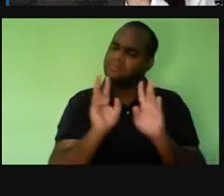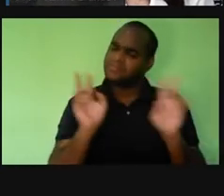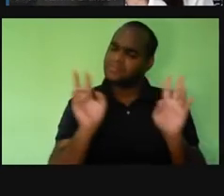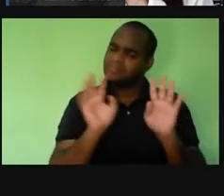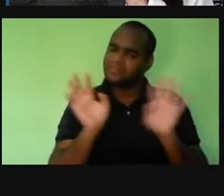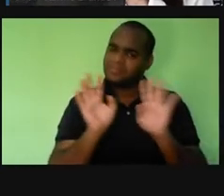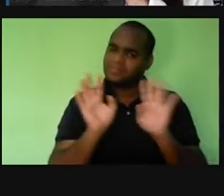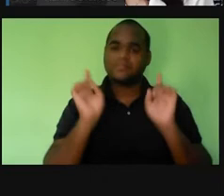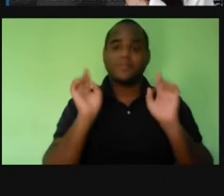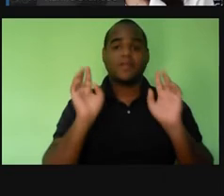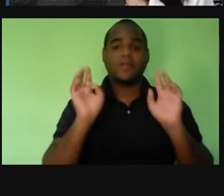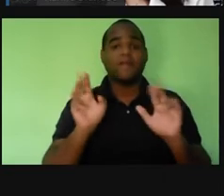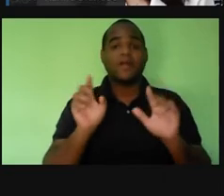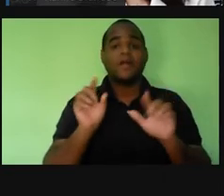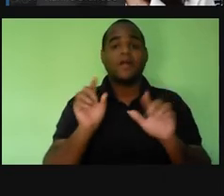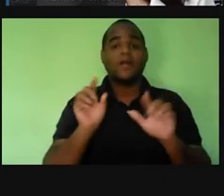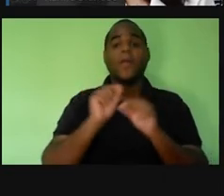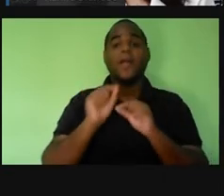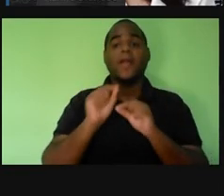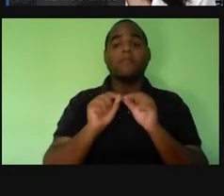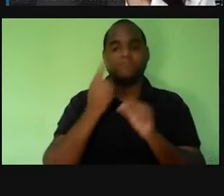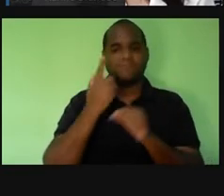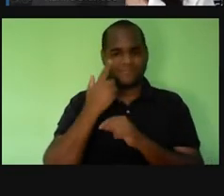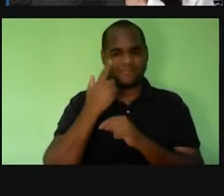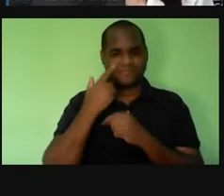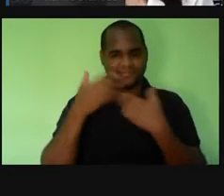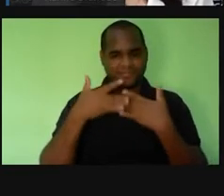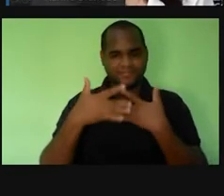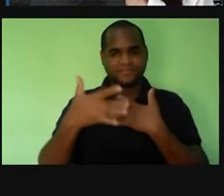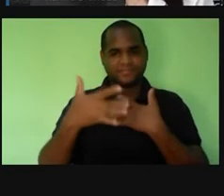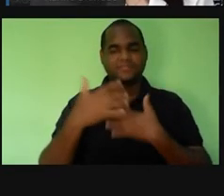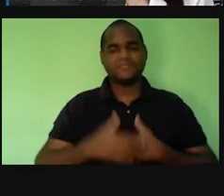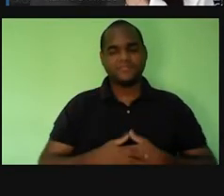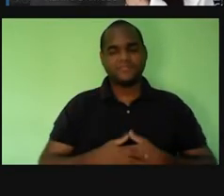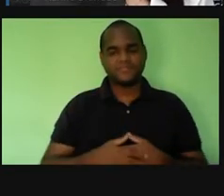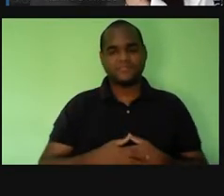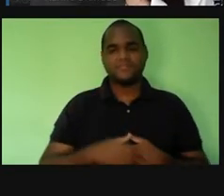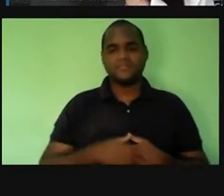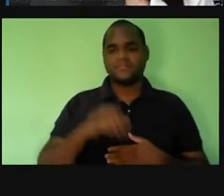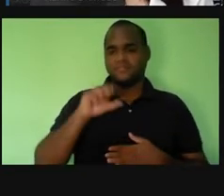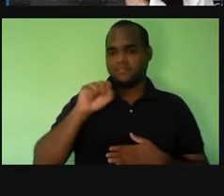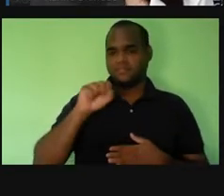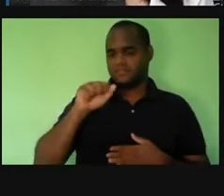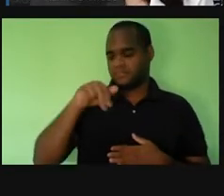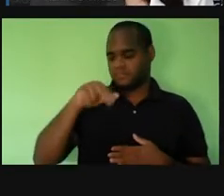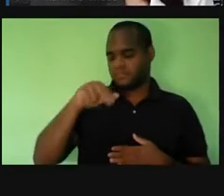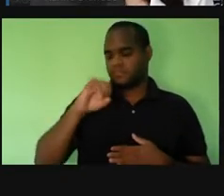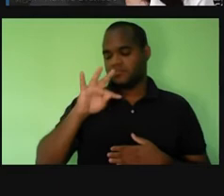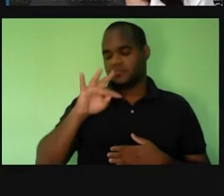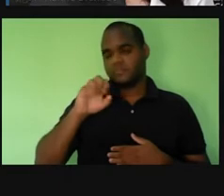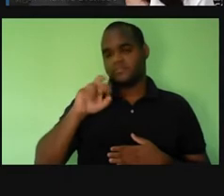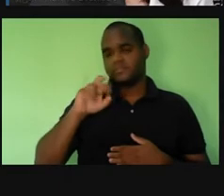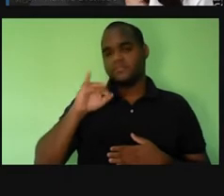entender um pouquinho quem são eles e o que eles fazem? Então, um sanitarista é um profissional multidisciplinar.